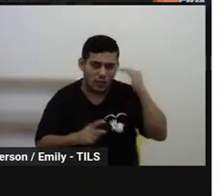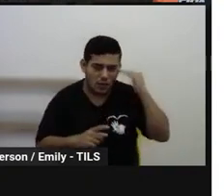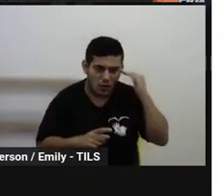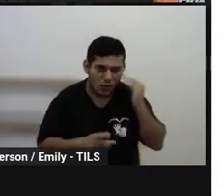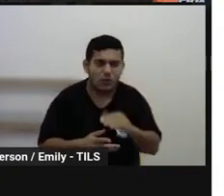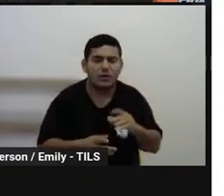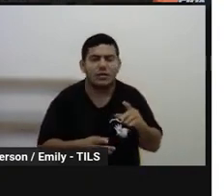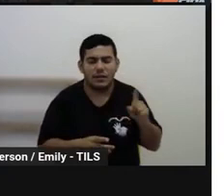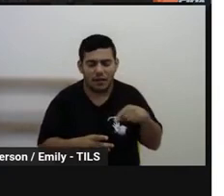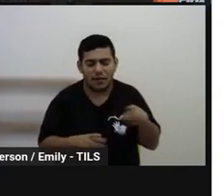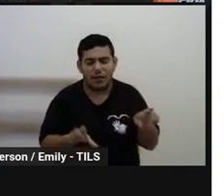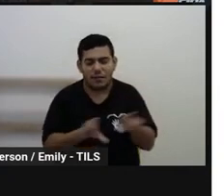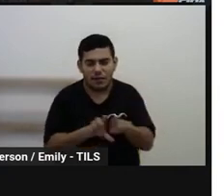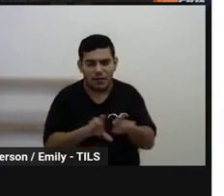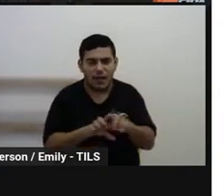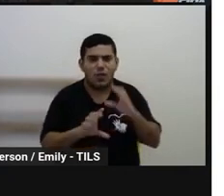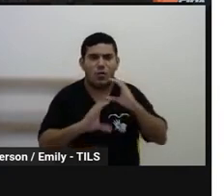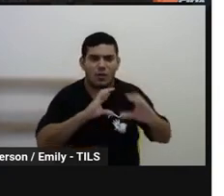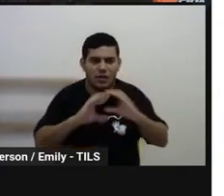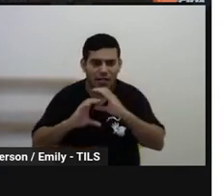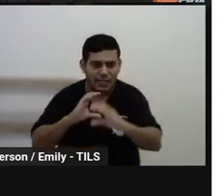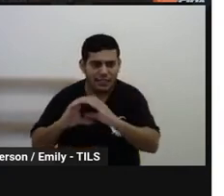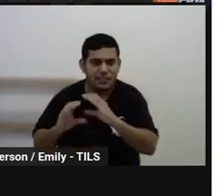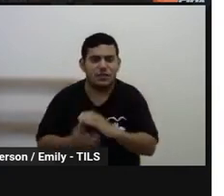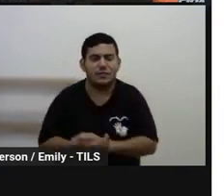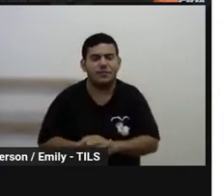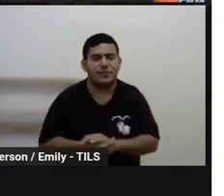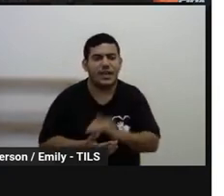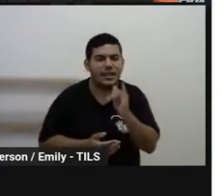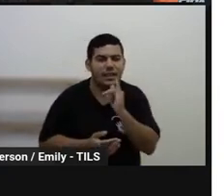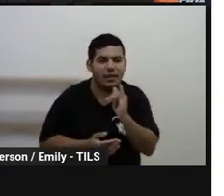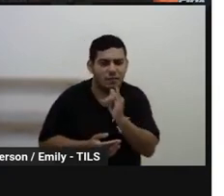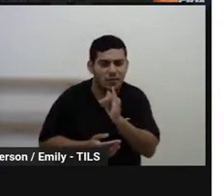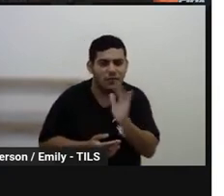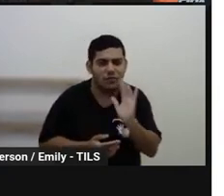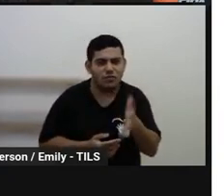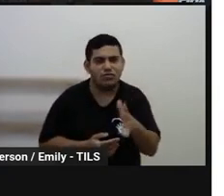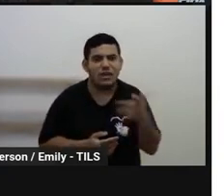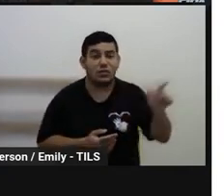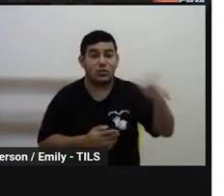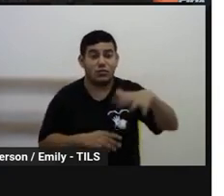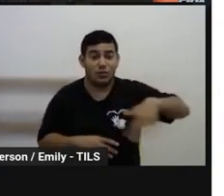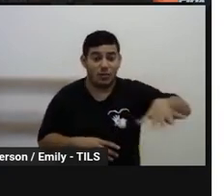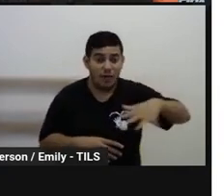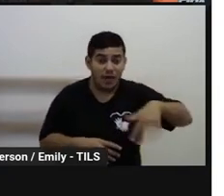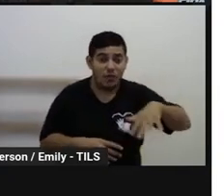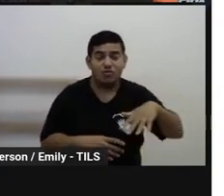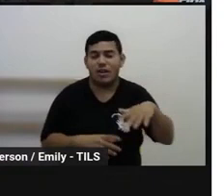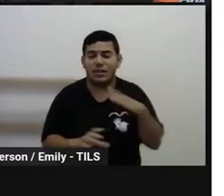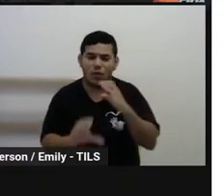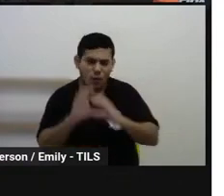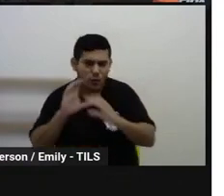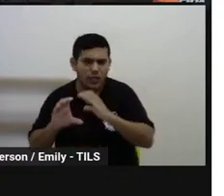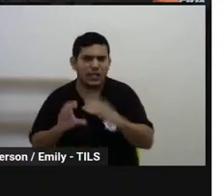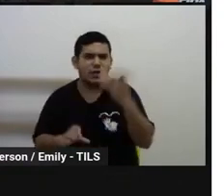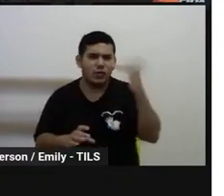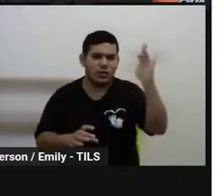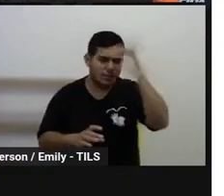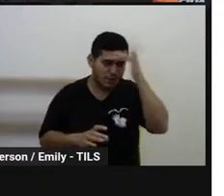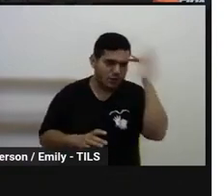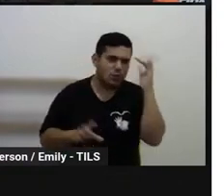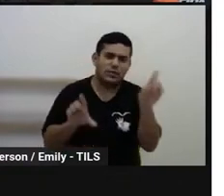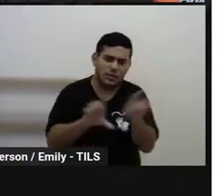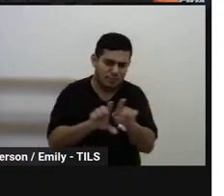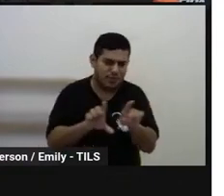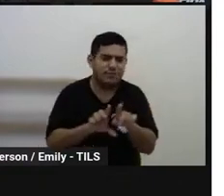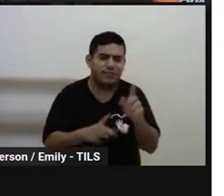facilitado, né, essa comunicação. Então, por exemplo, eles já estão em outros espaços, eles já se movimentam, já dialogam com pessoas de